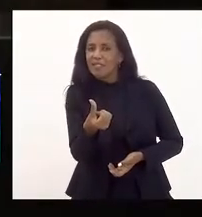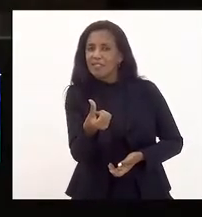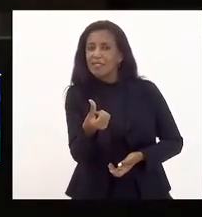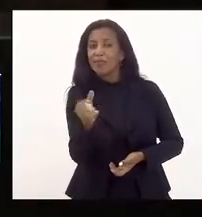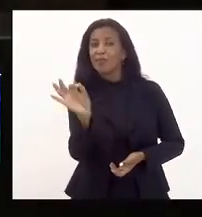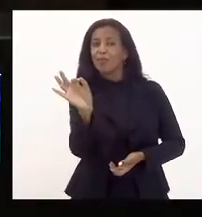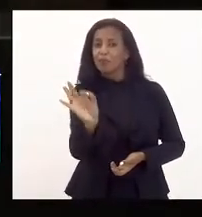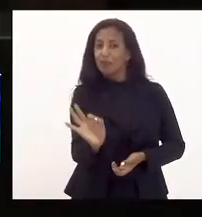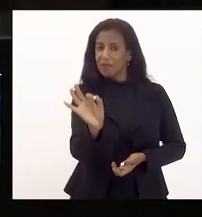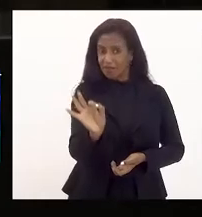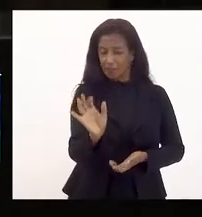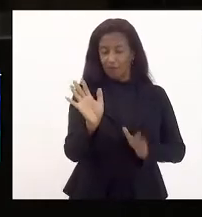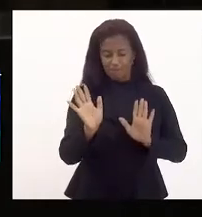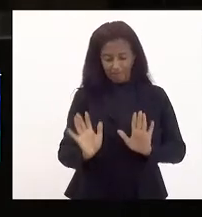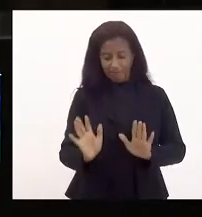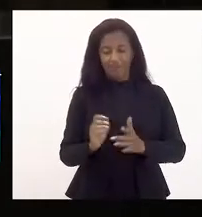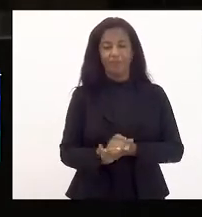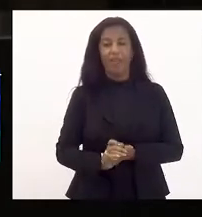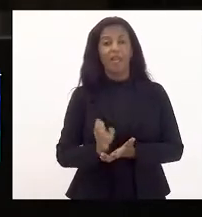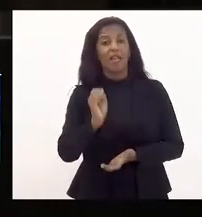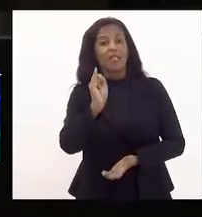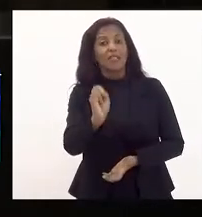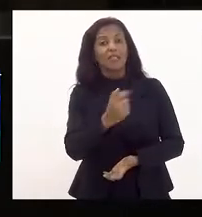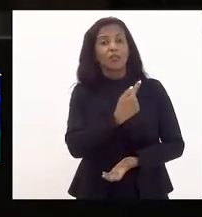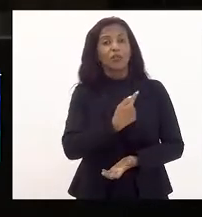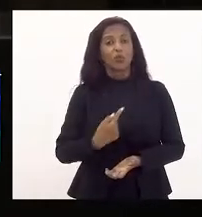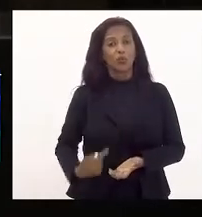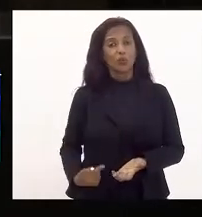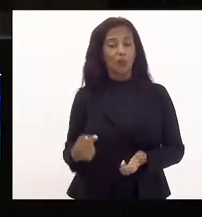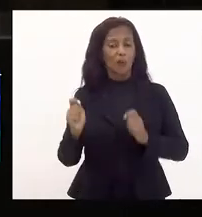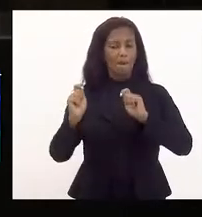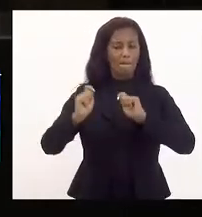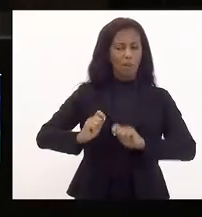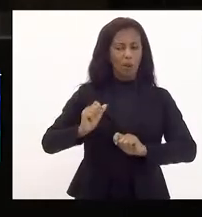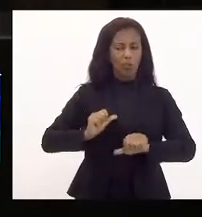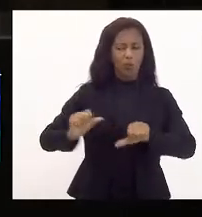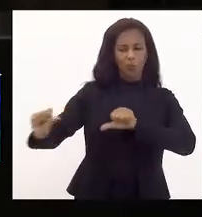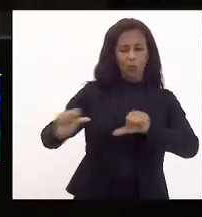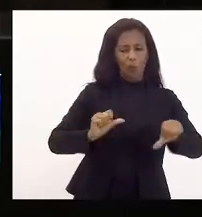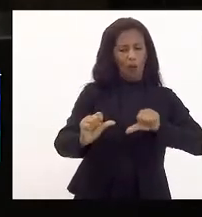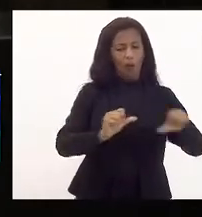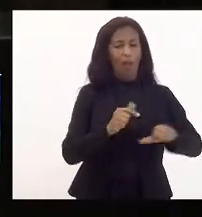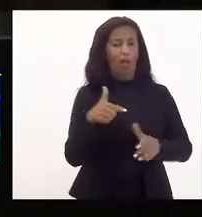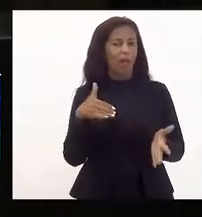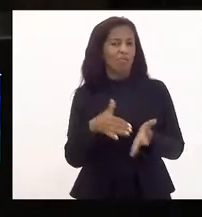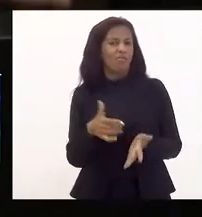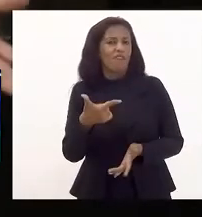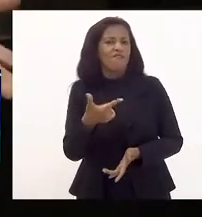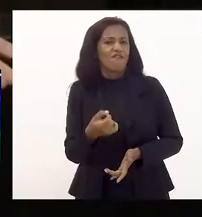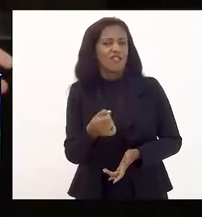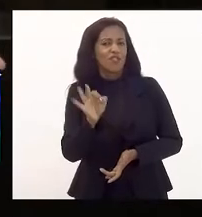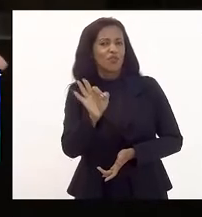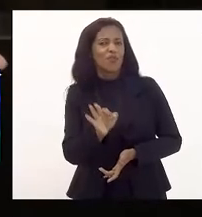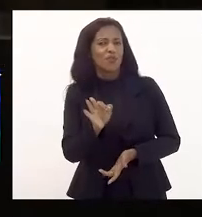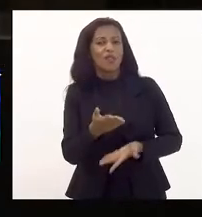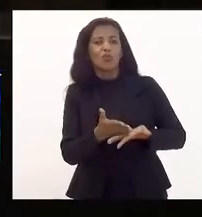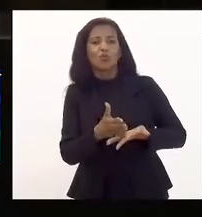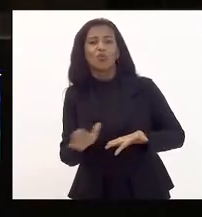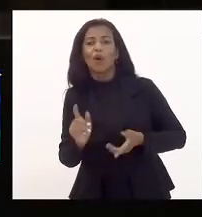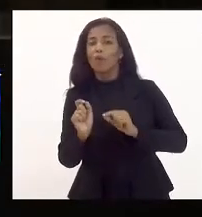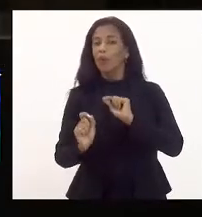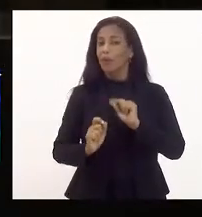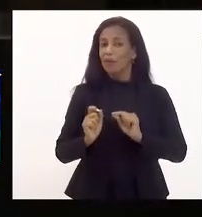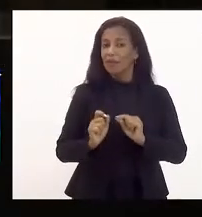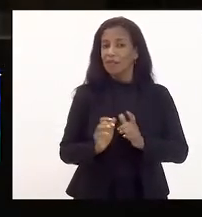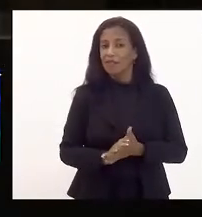Se o governo pode remanejar até 20%, 20%, o que vai sobrar? Vai